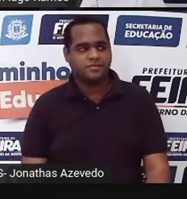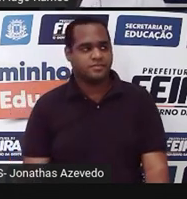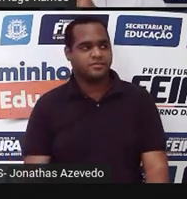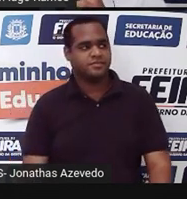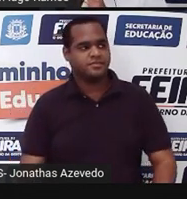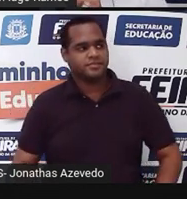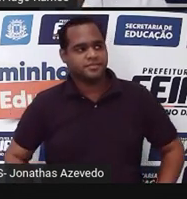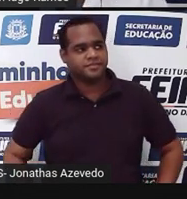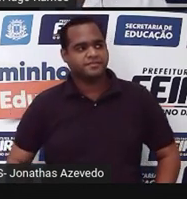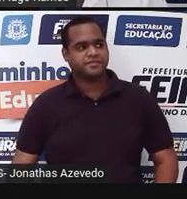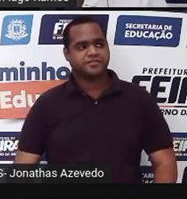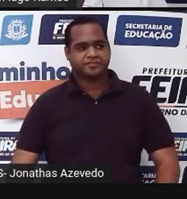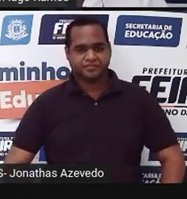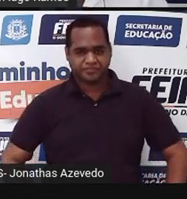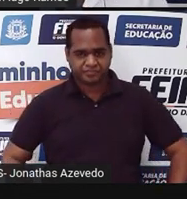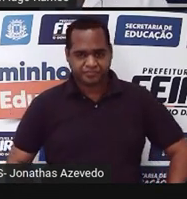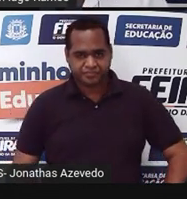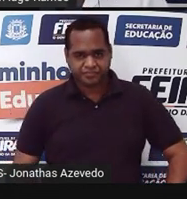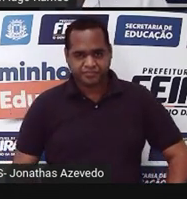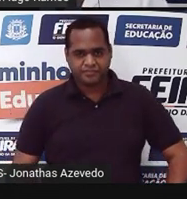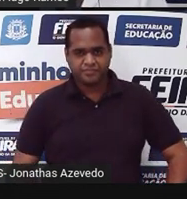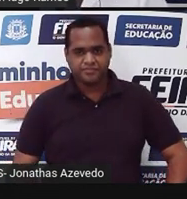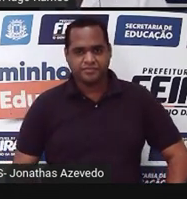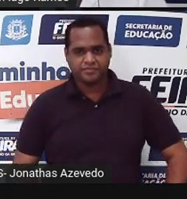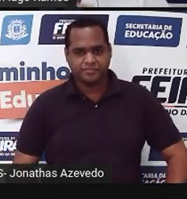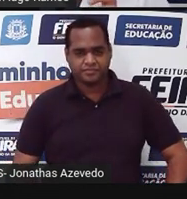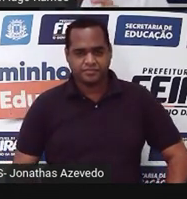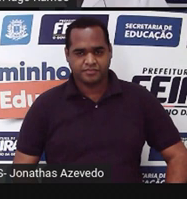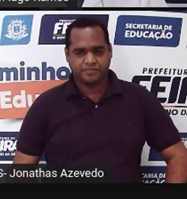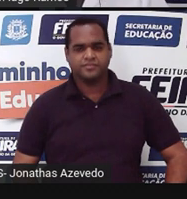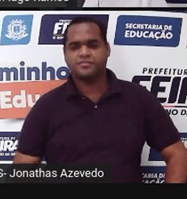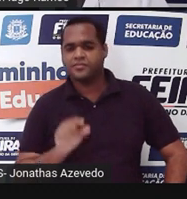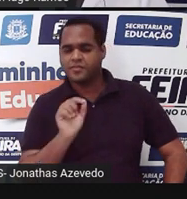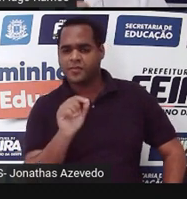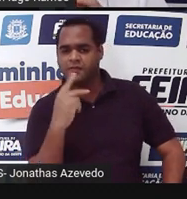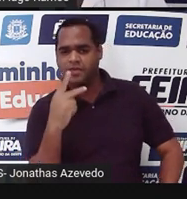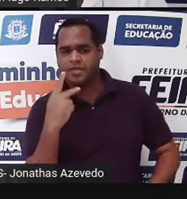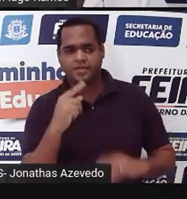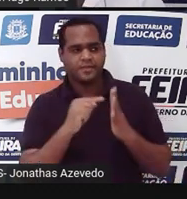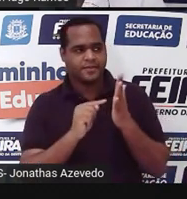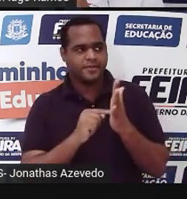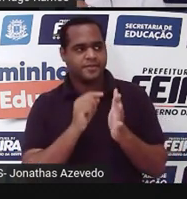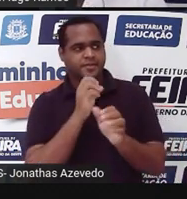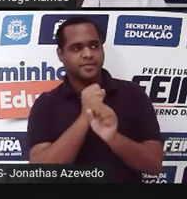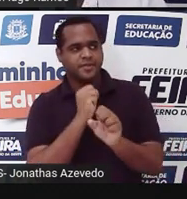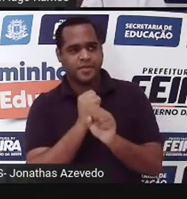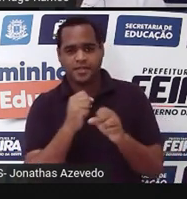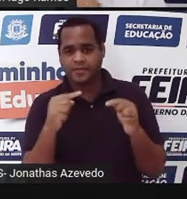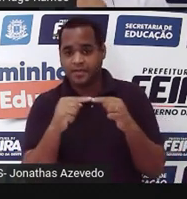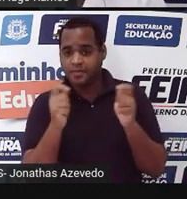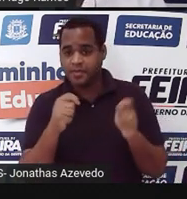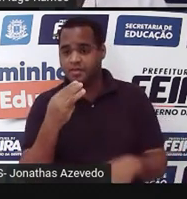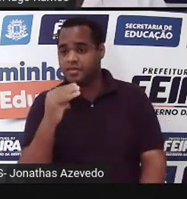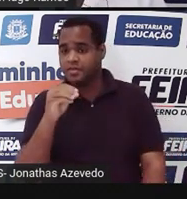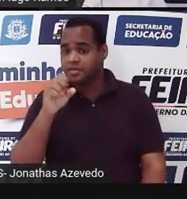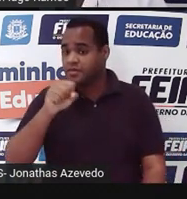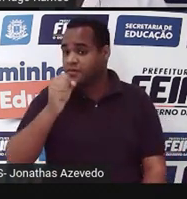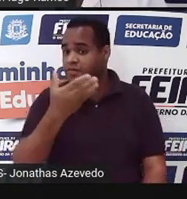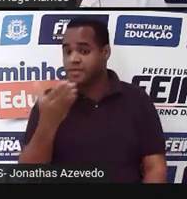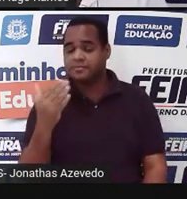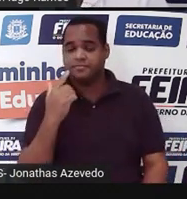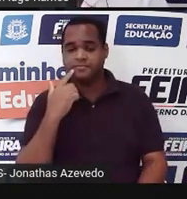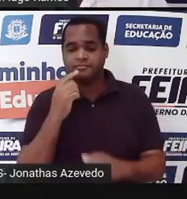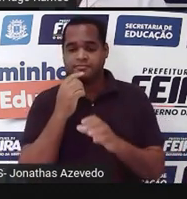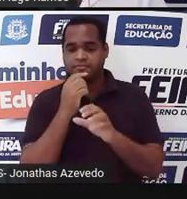Tá bom? Você pode usar a calculadora, tá? E eu vou te dar 30 segundos para você fazer esse